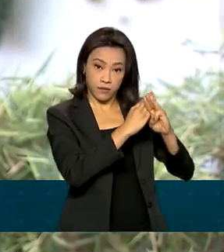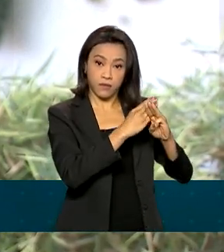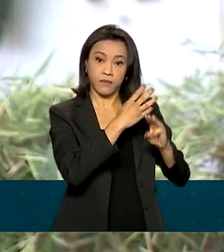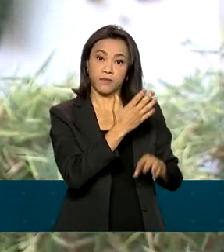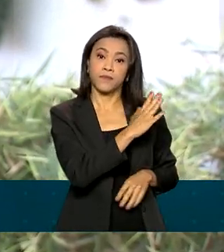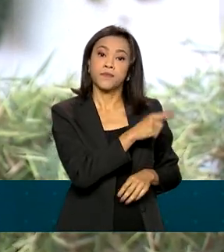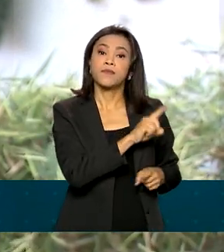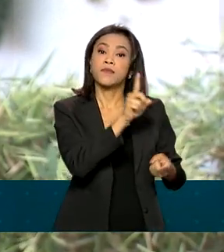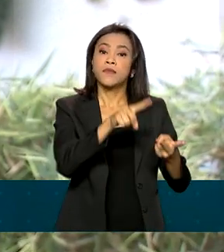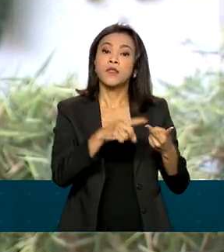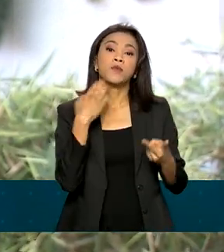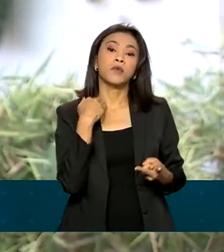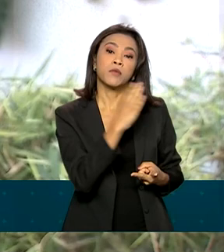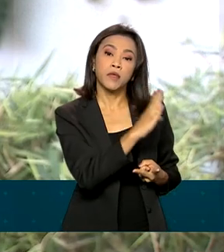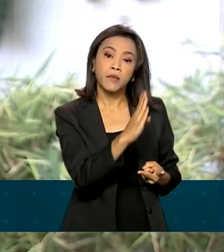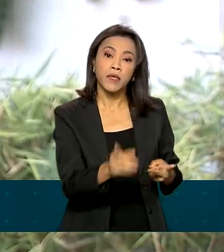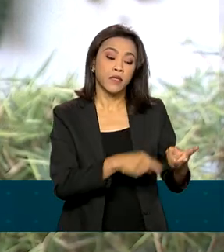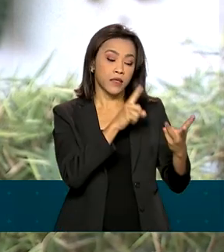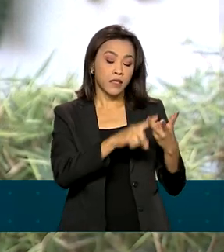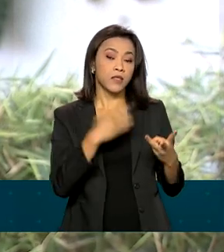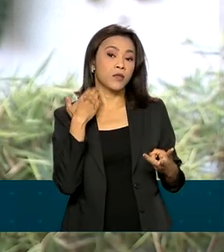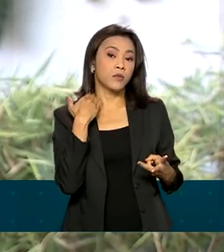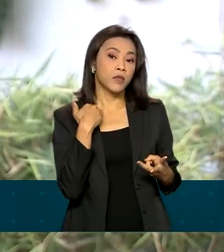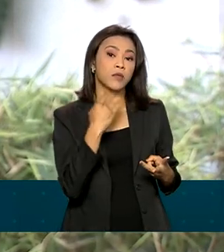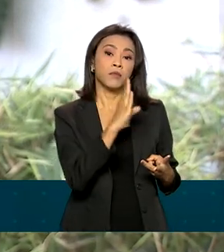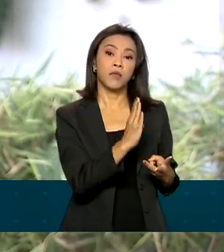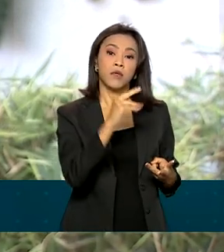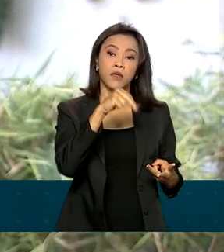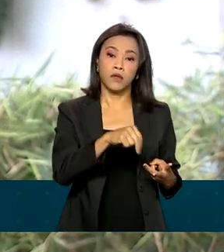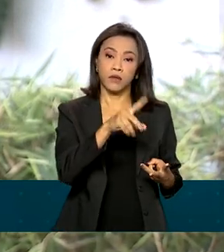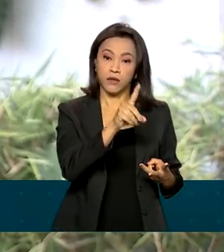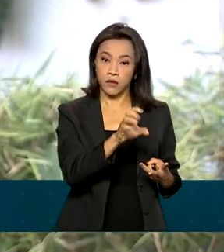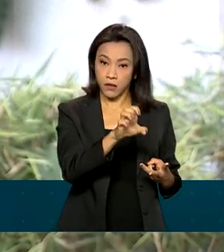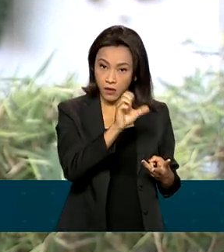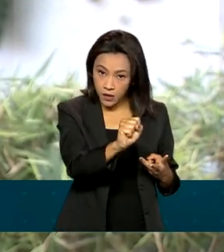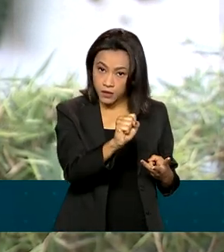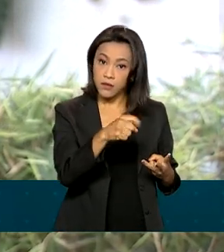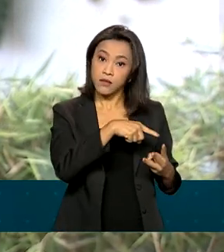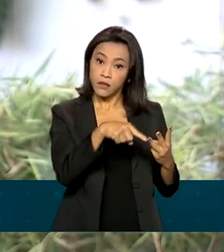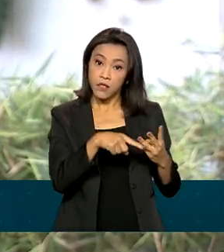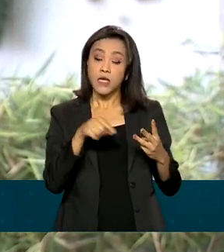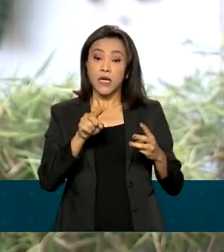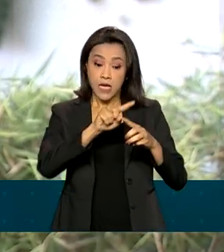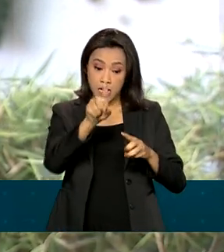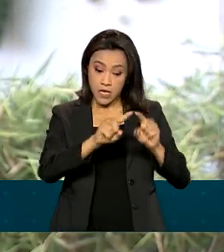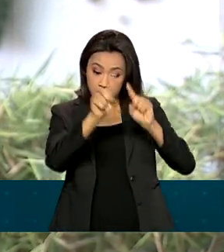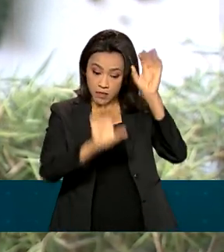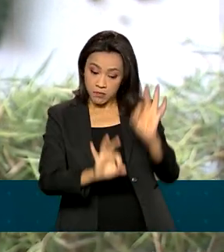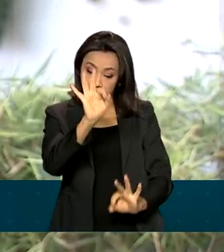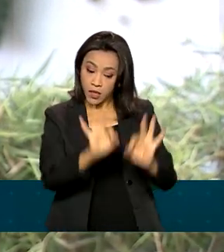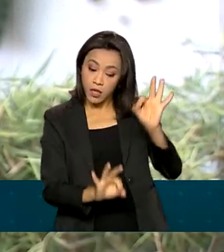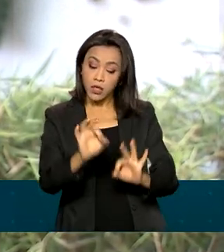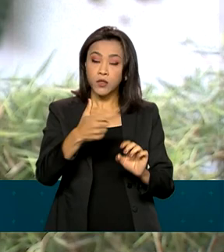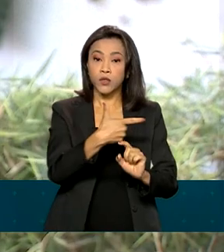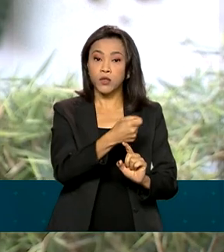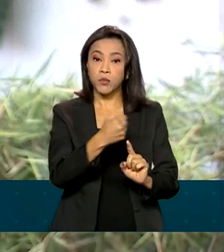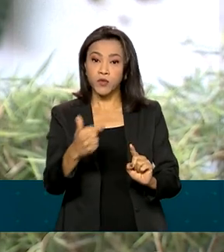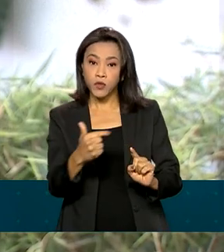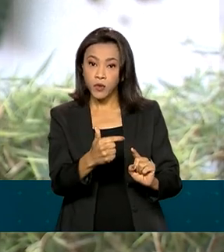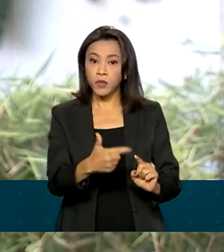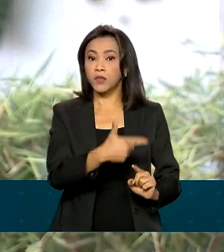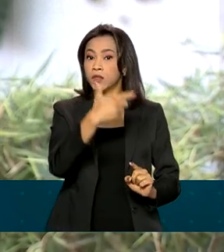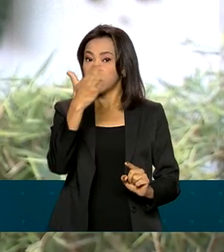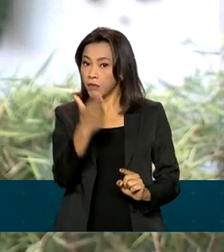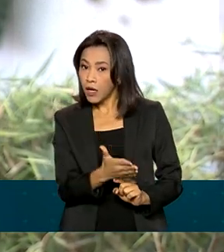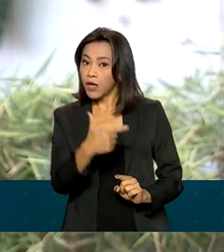e também do BNDES, Outro montante virá do plano safra 2022-2023, lançado aí no